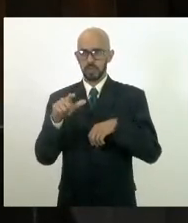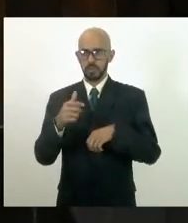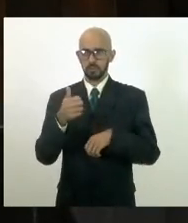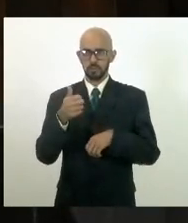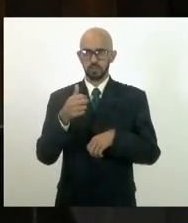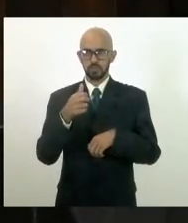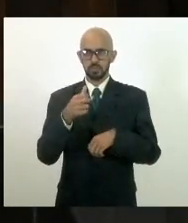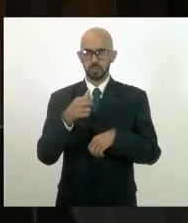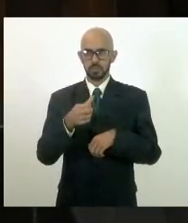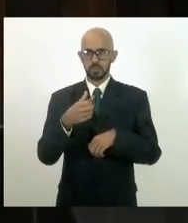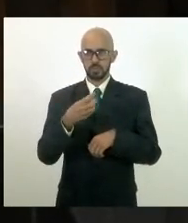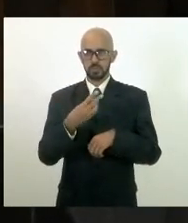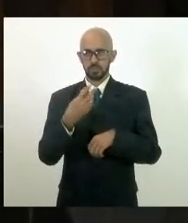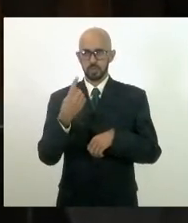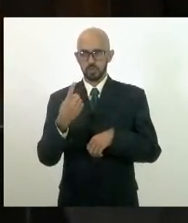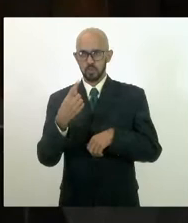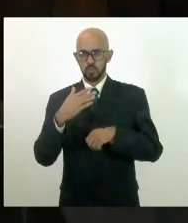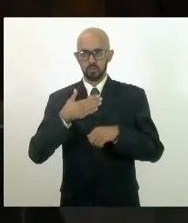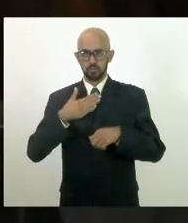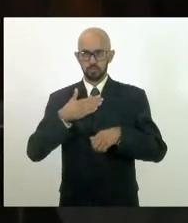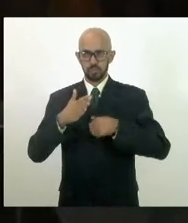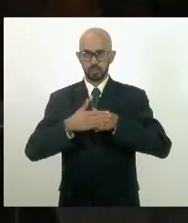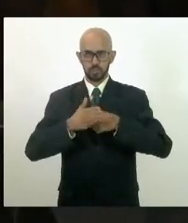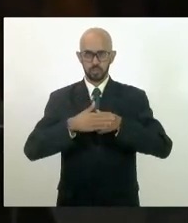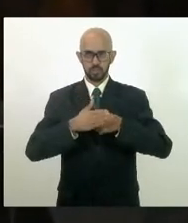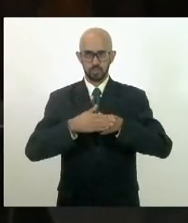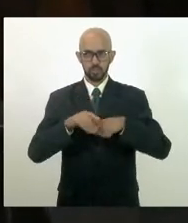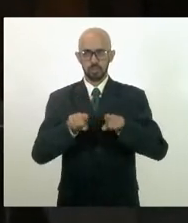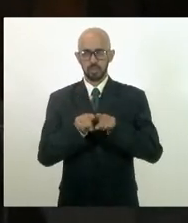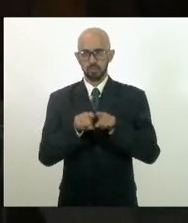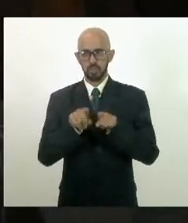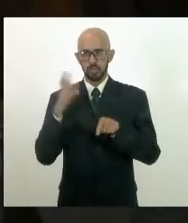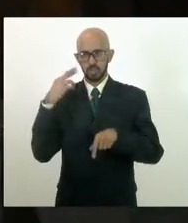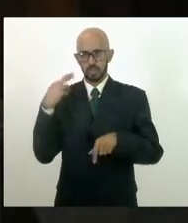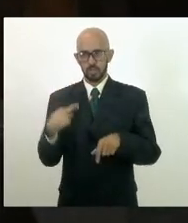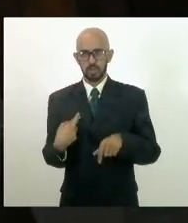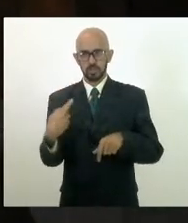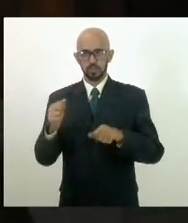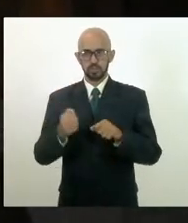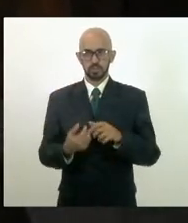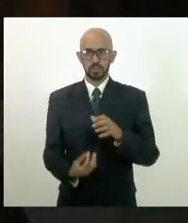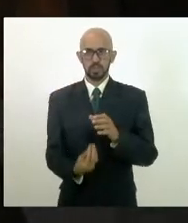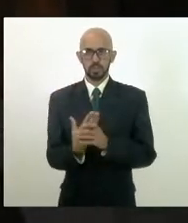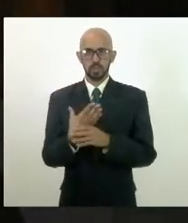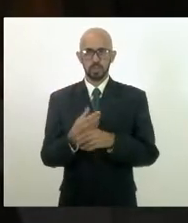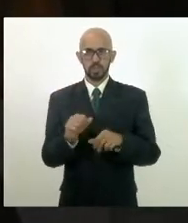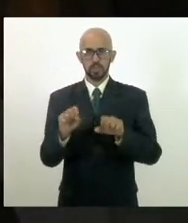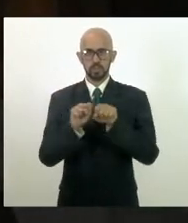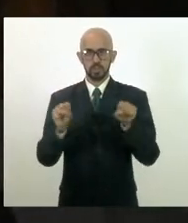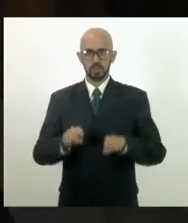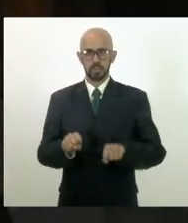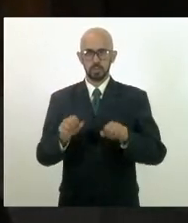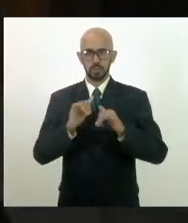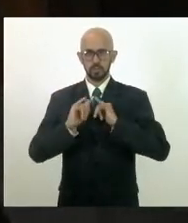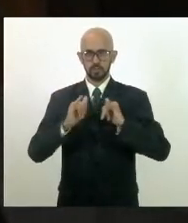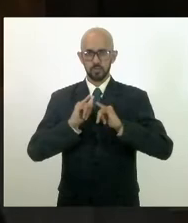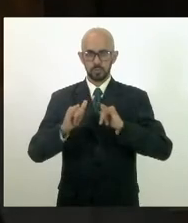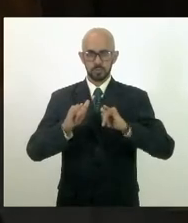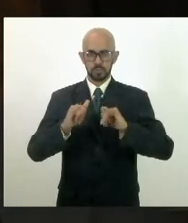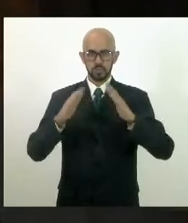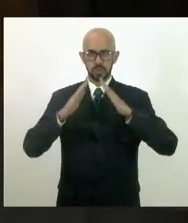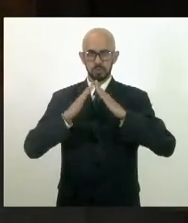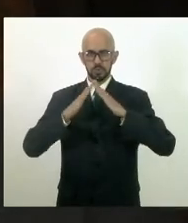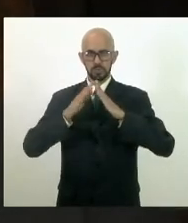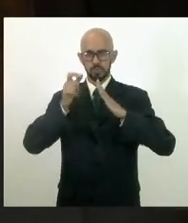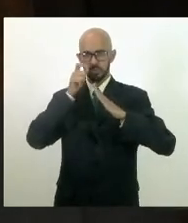autoria e de autoria da deputada Renata Souza, que institui o sistema de informações sobre a habitação de interesse social